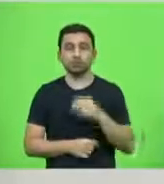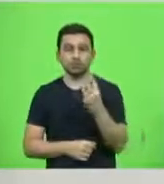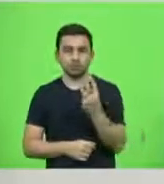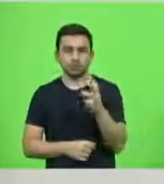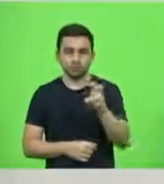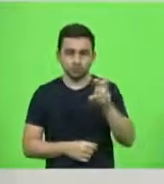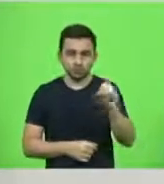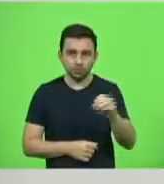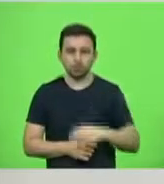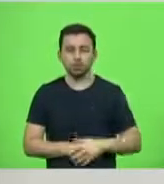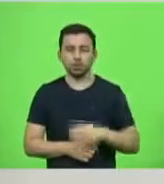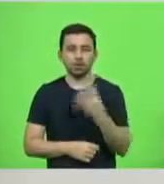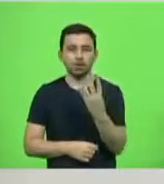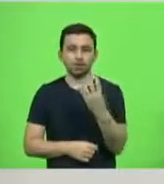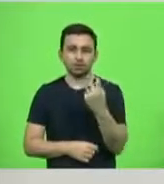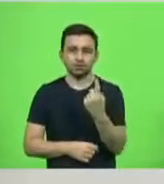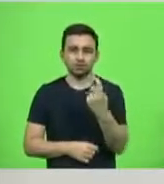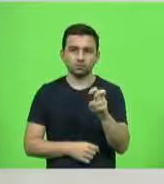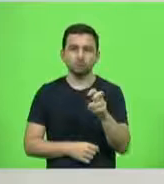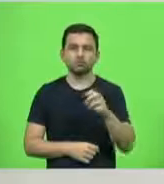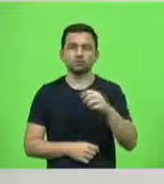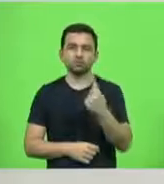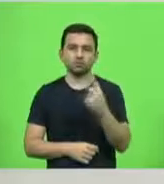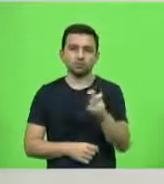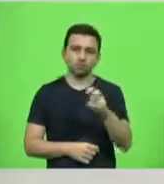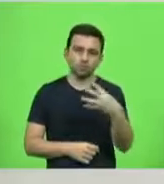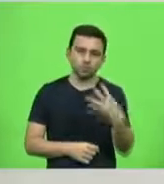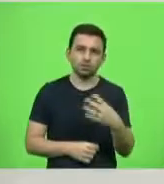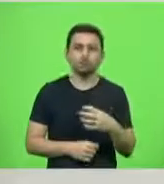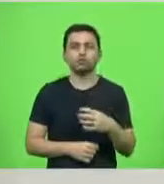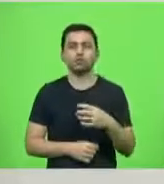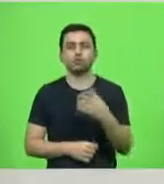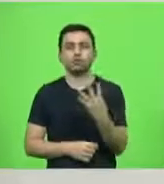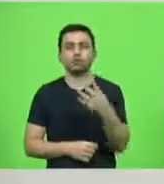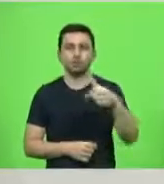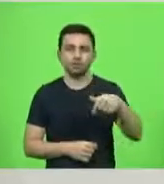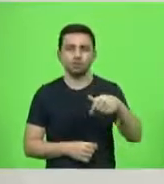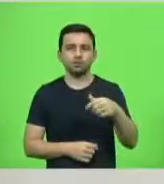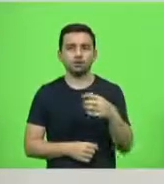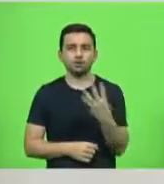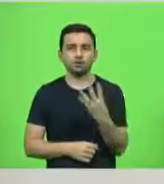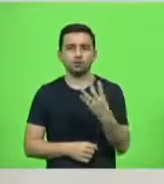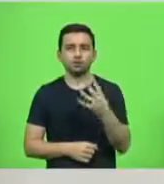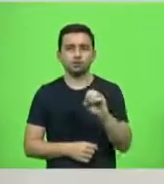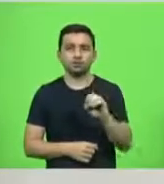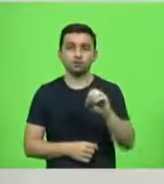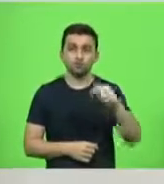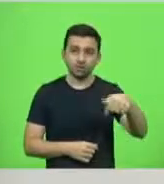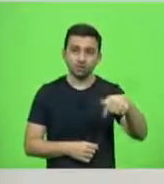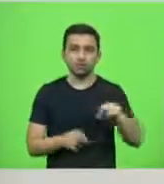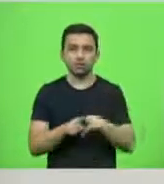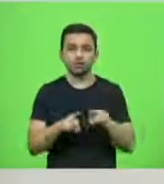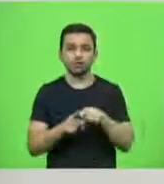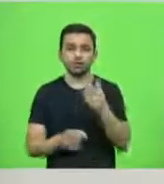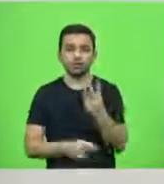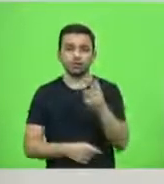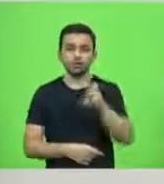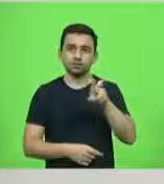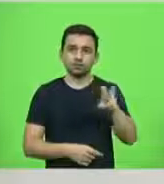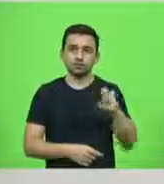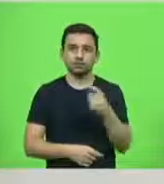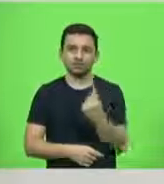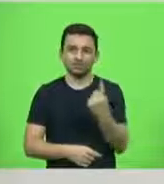451, 154, 154, 479, 47, 407, 370, 355, 110,